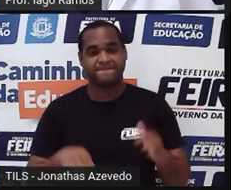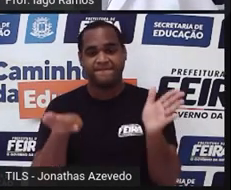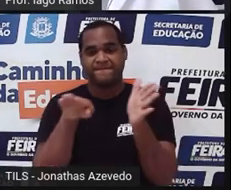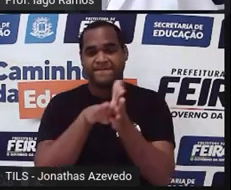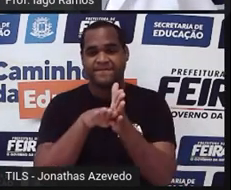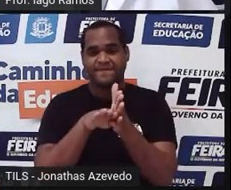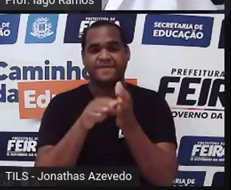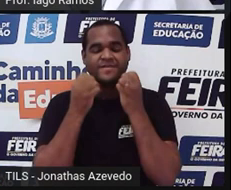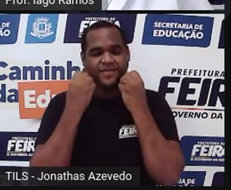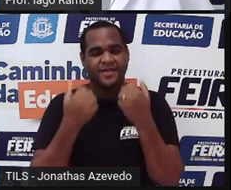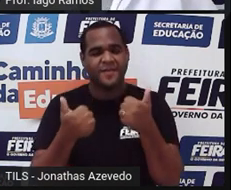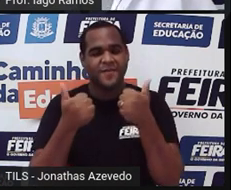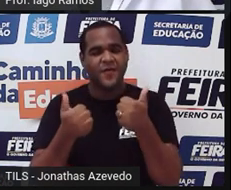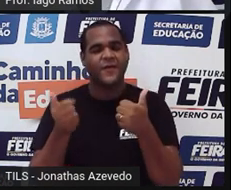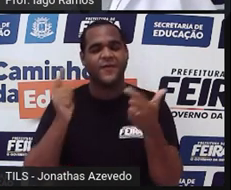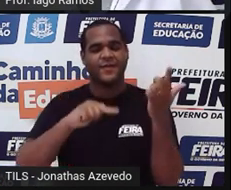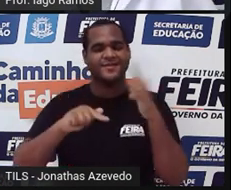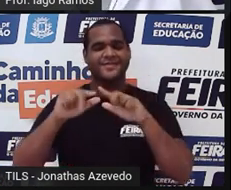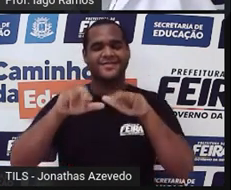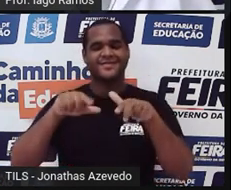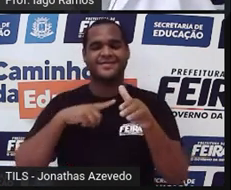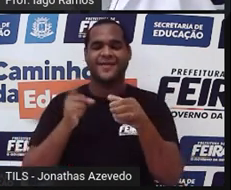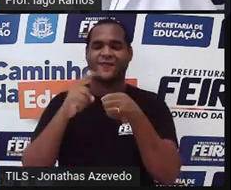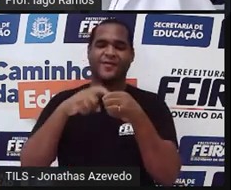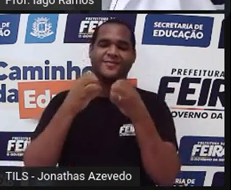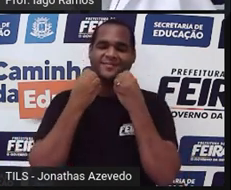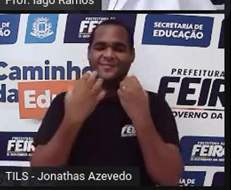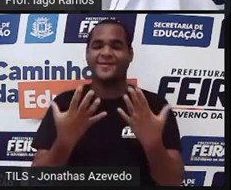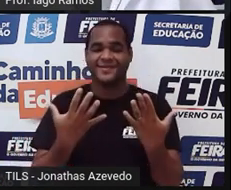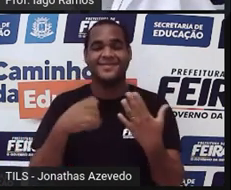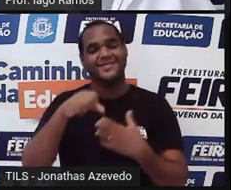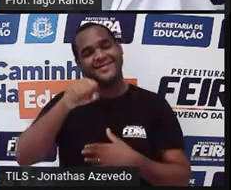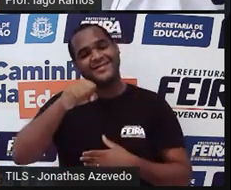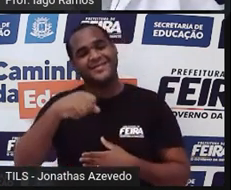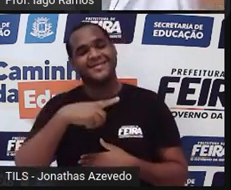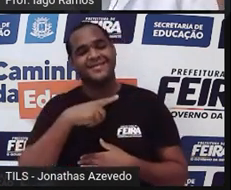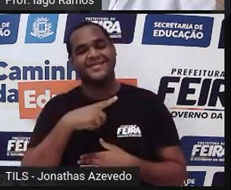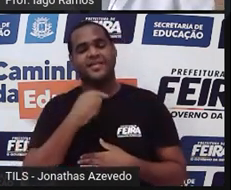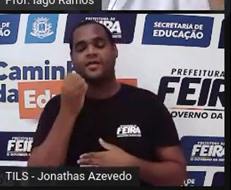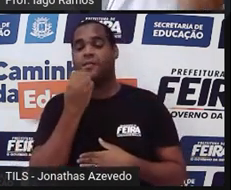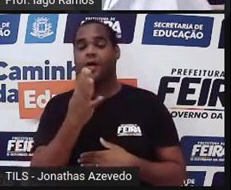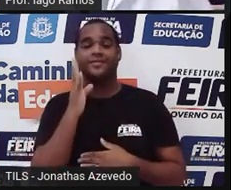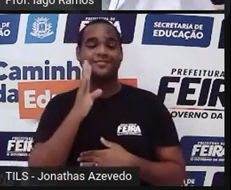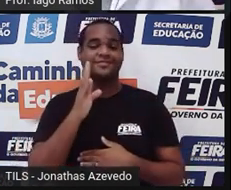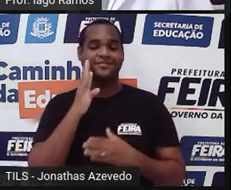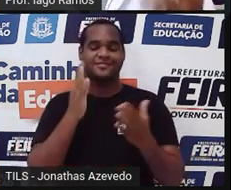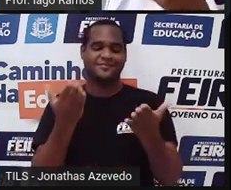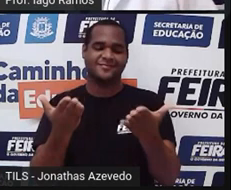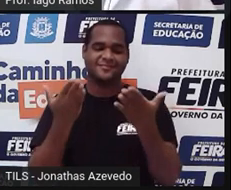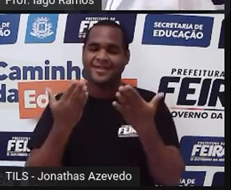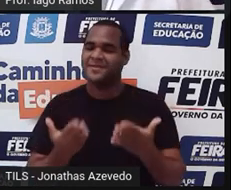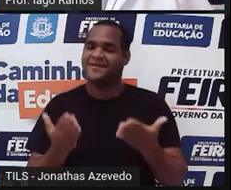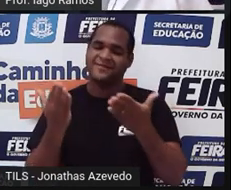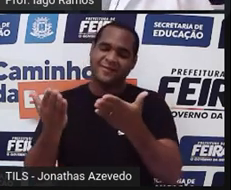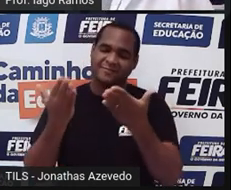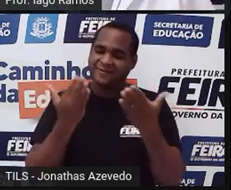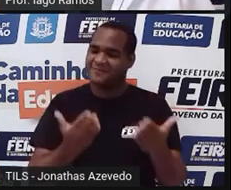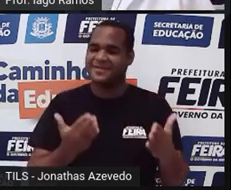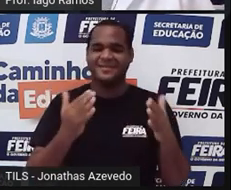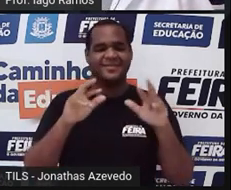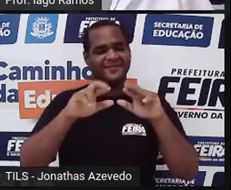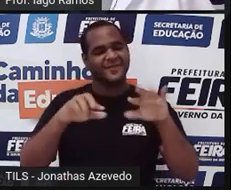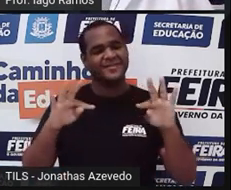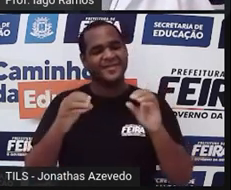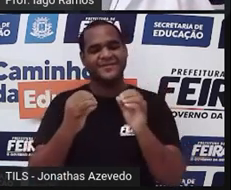Chegamos! Estamos de volta! isso aí! Que bacana! Sejam bem-vindos, sejam bem-vindas